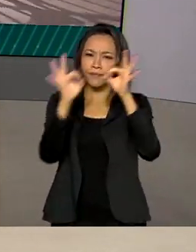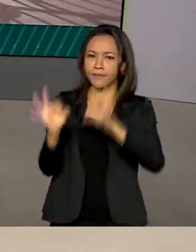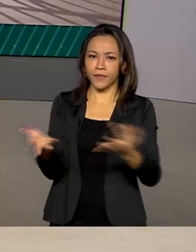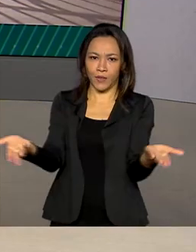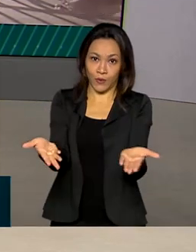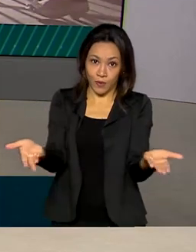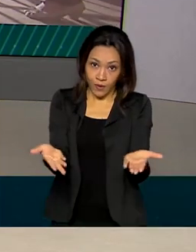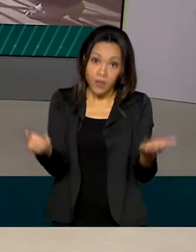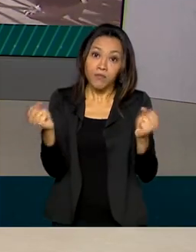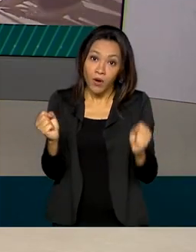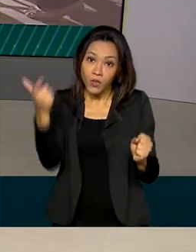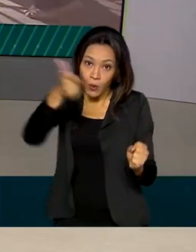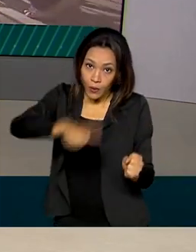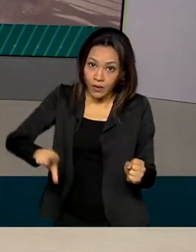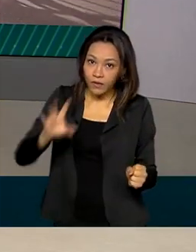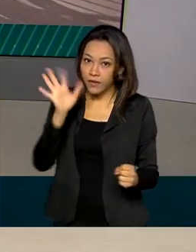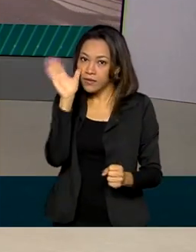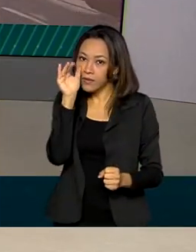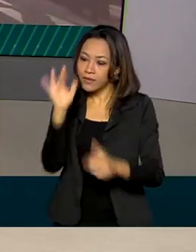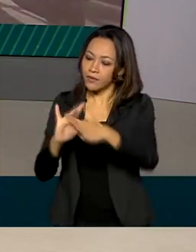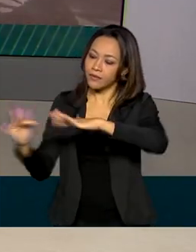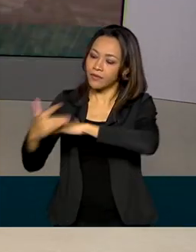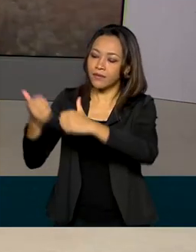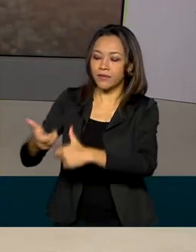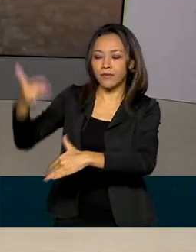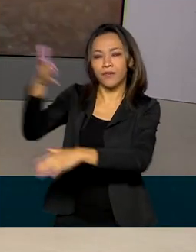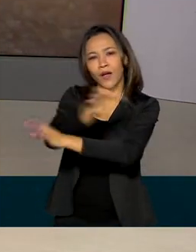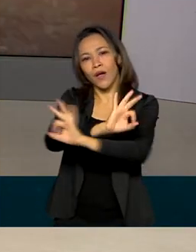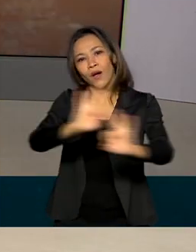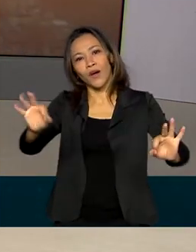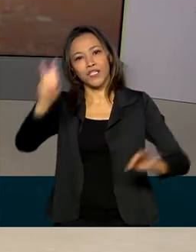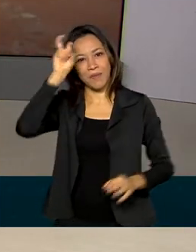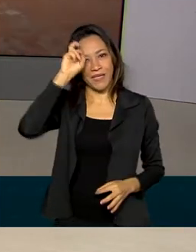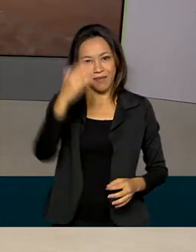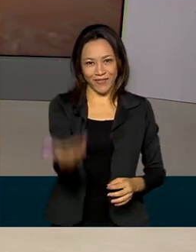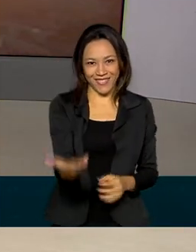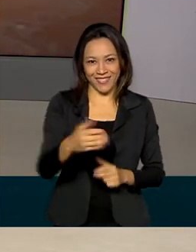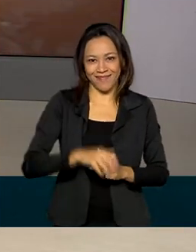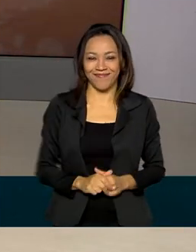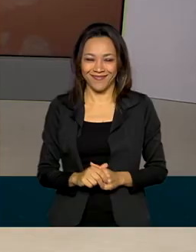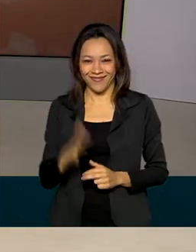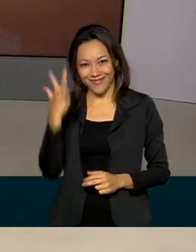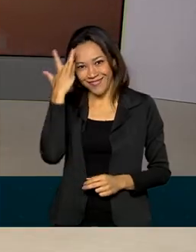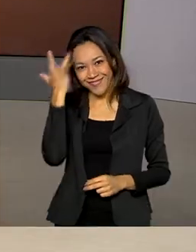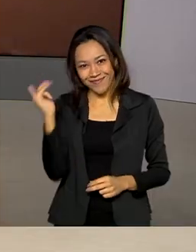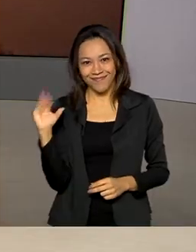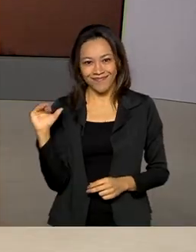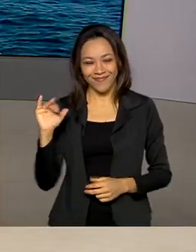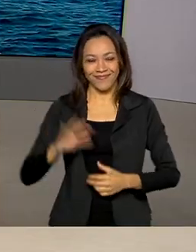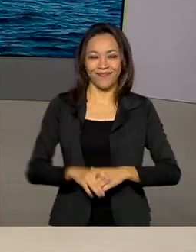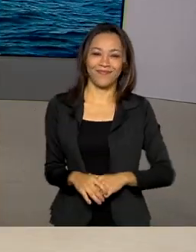hoje você confere em nossas redes sociais. Uma ótima quinta-feira para você e até amanhã.